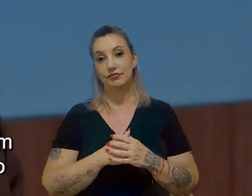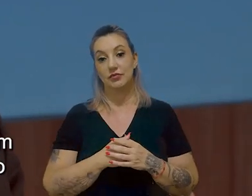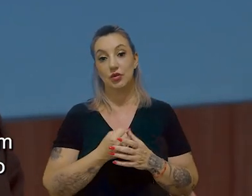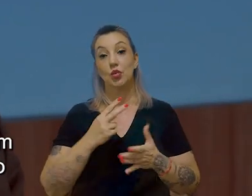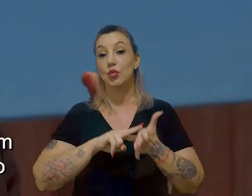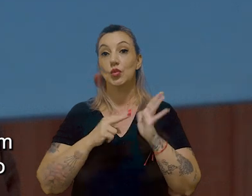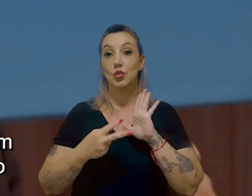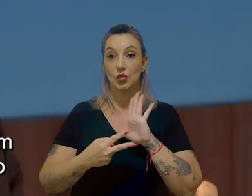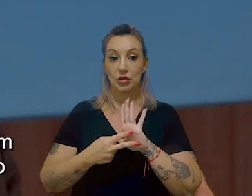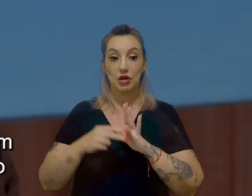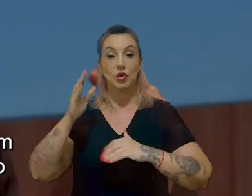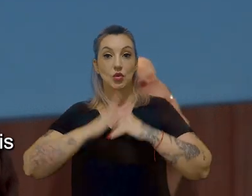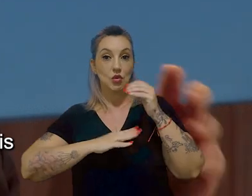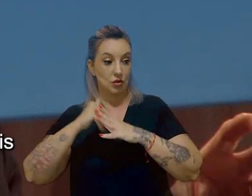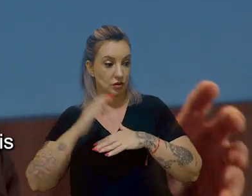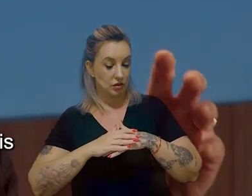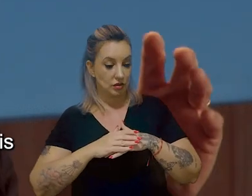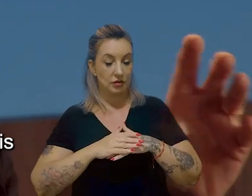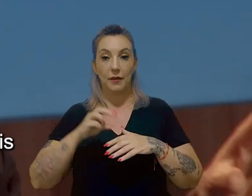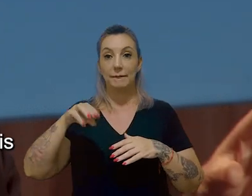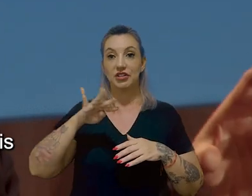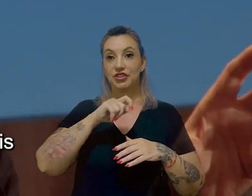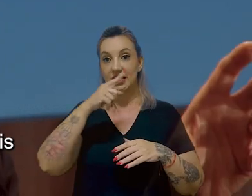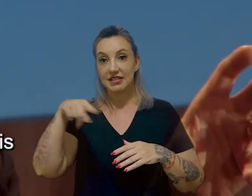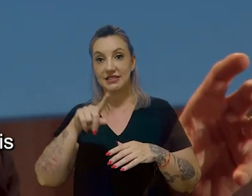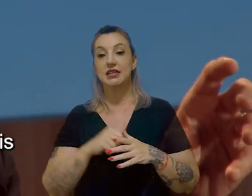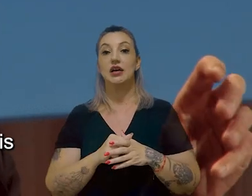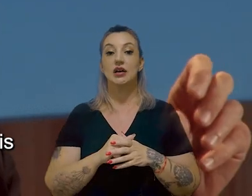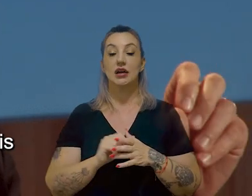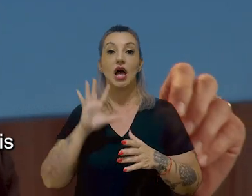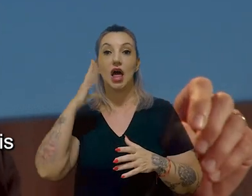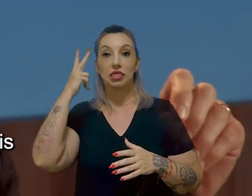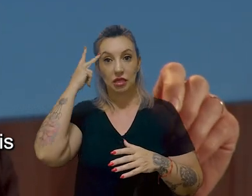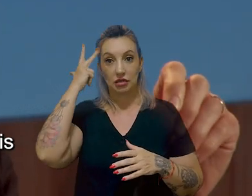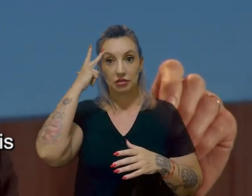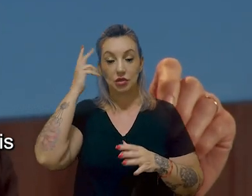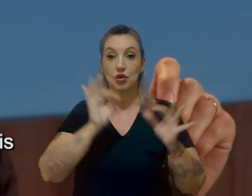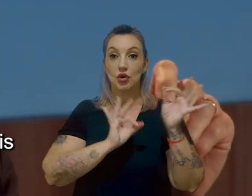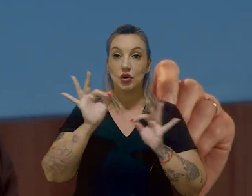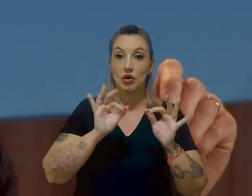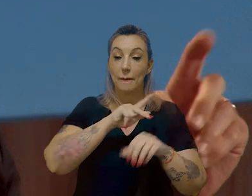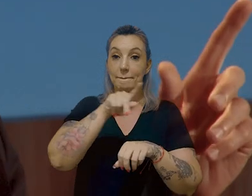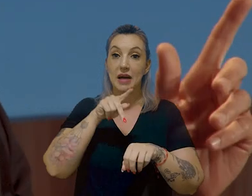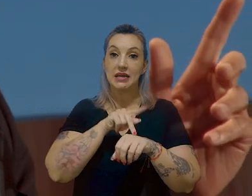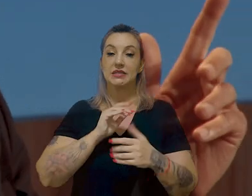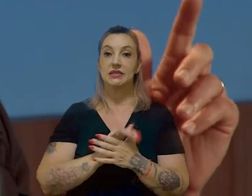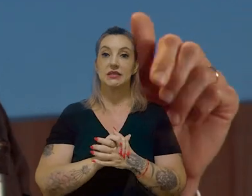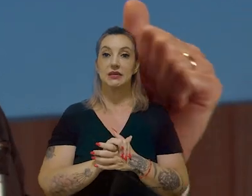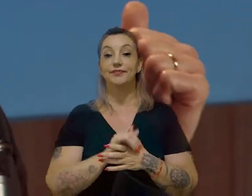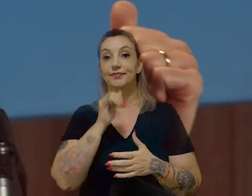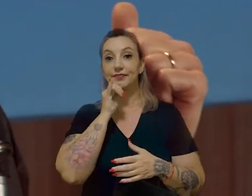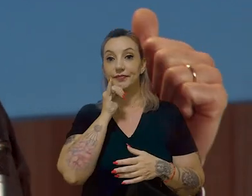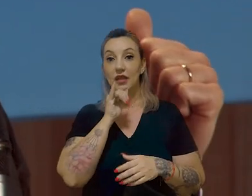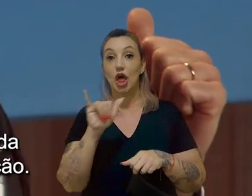códigos de construção e de mitigação de catástrofes naturais são organizados naquele país. Então,